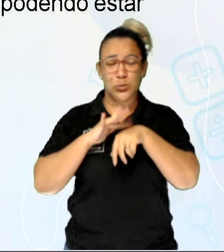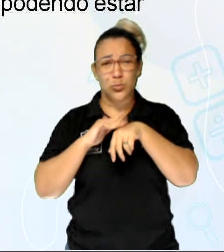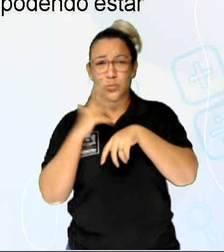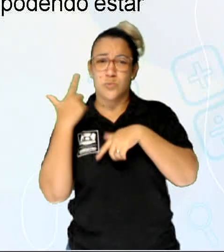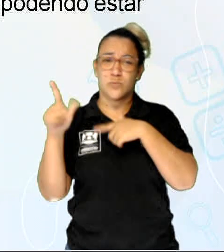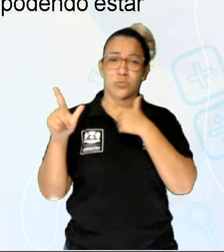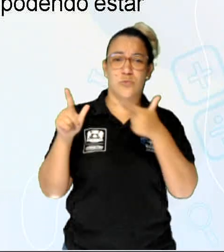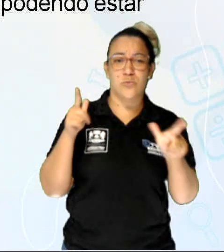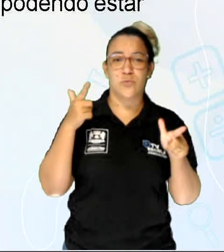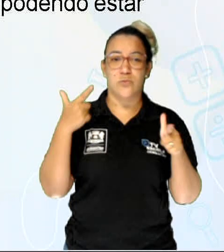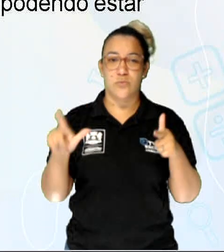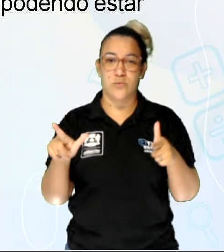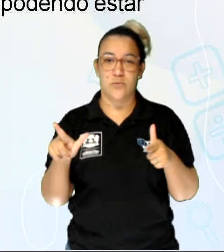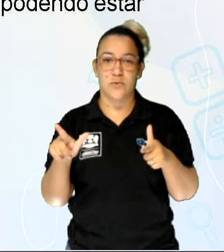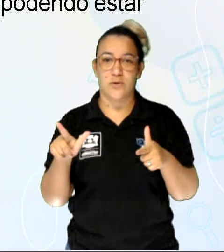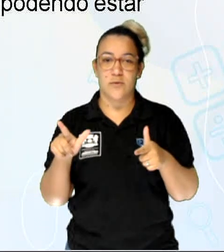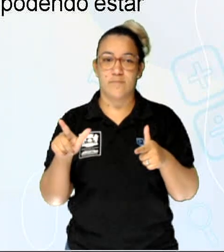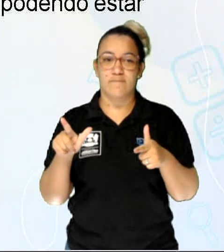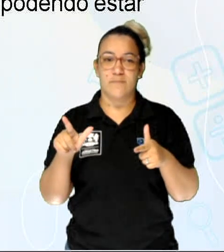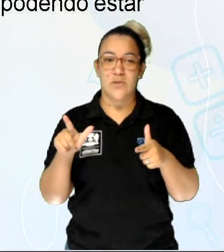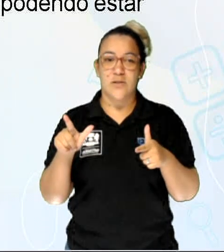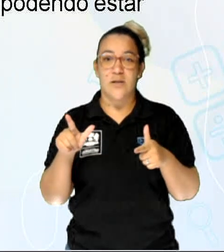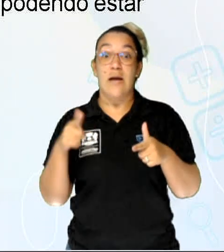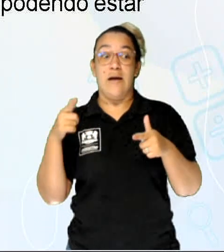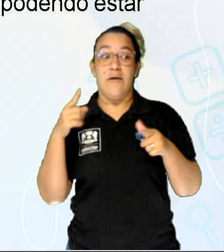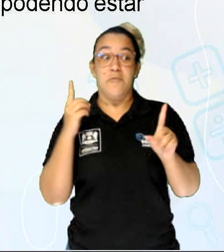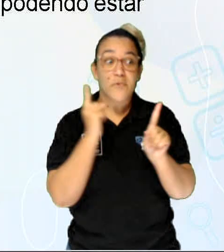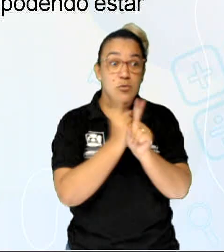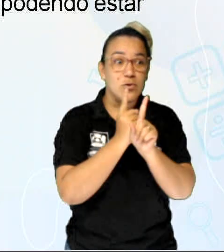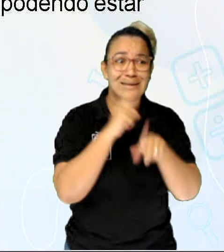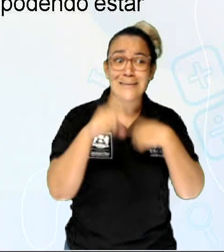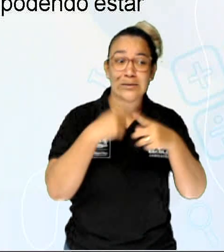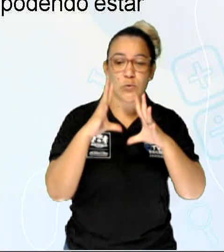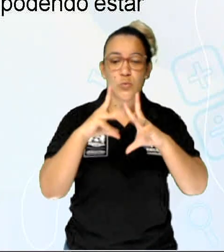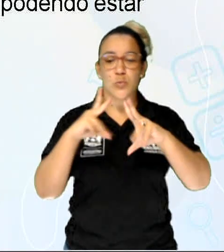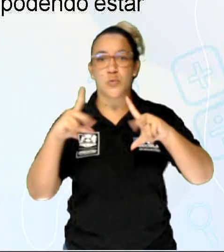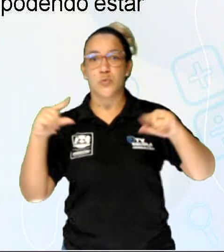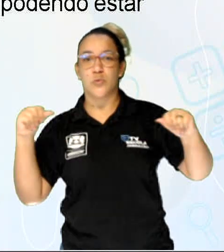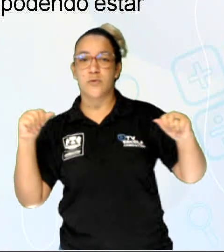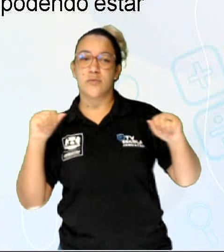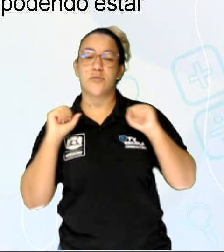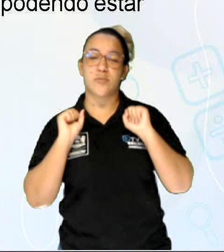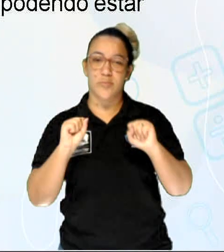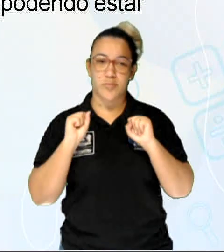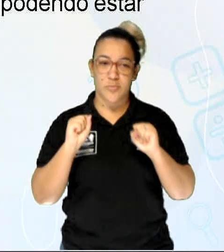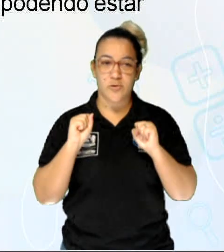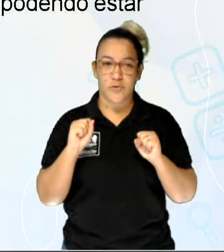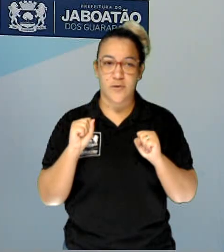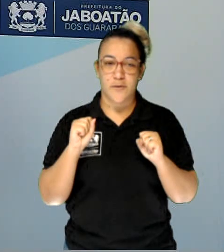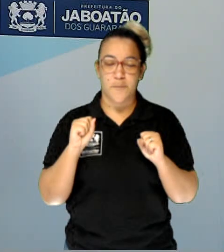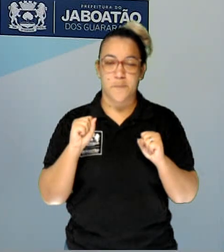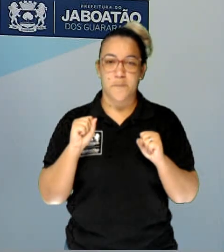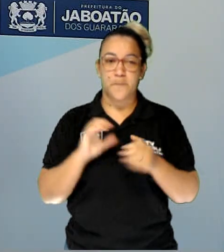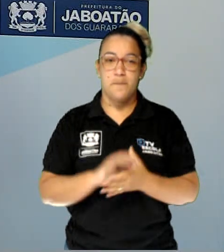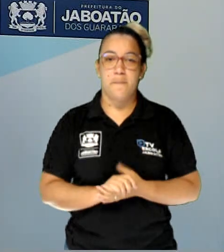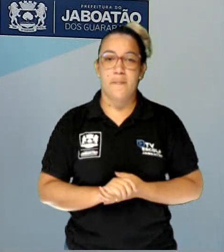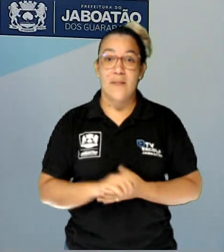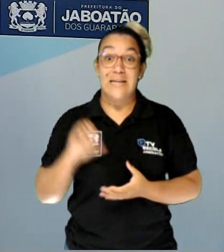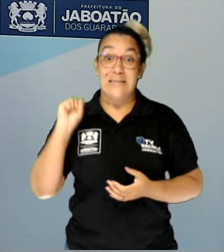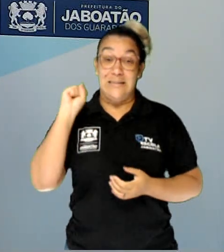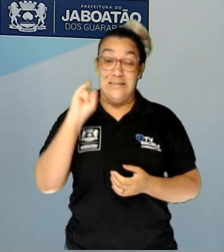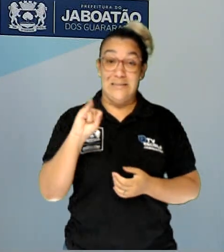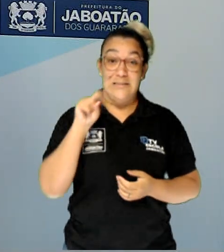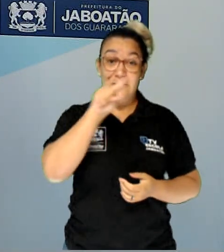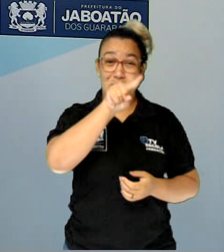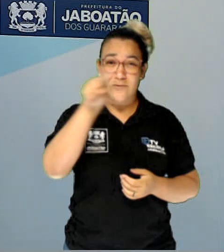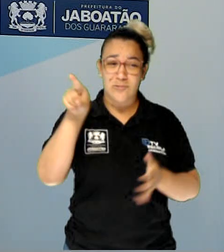aí, e vão e vêm, né, desaparecem rapidamente. Se você for fazer o análise, você vai ver